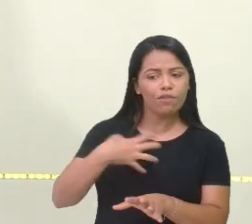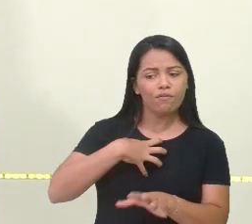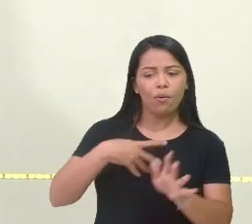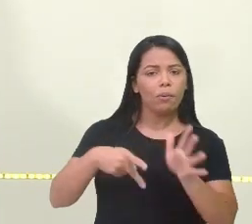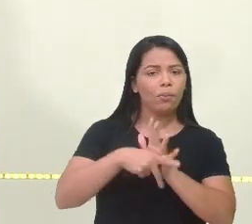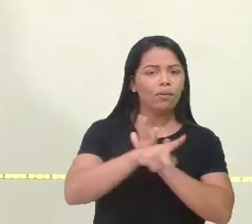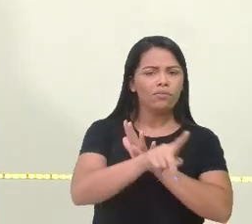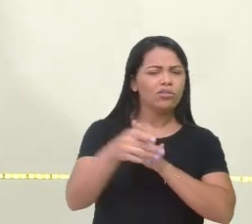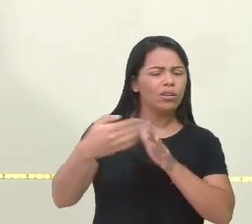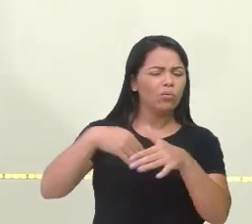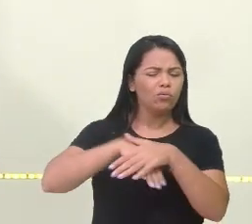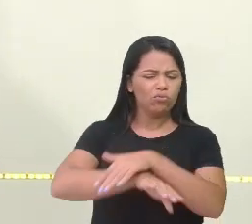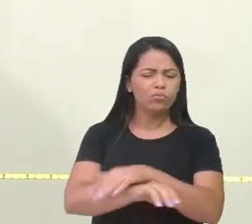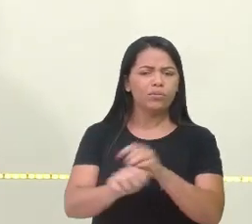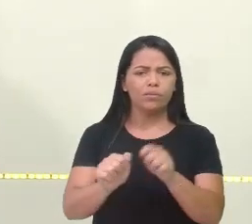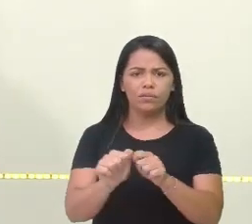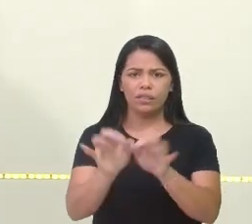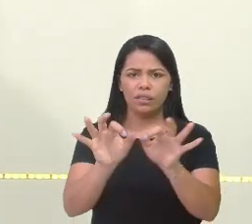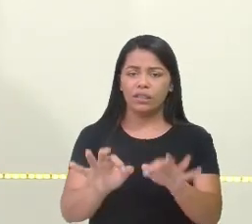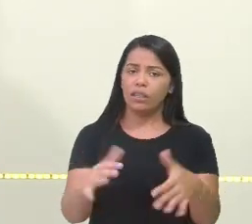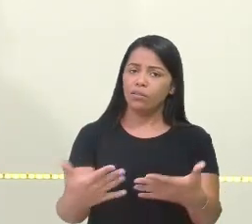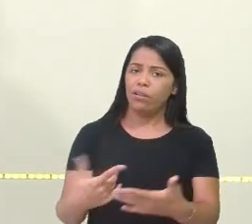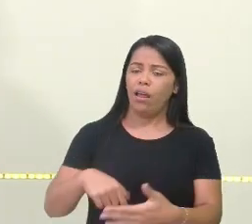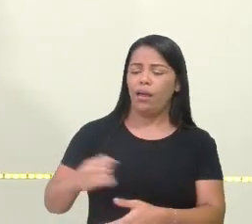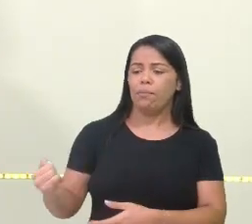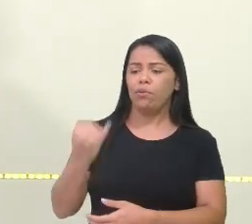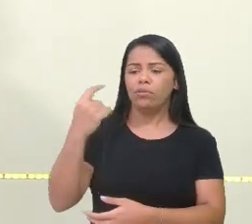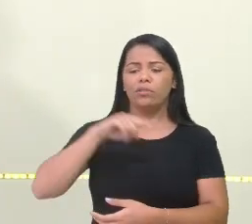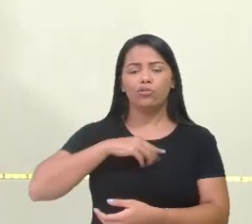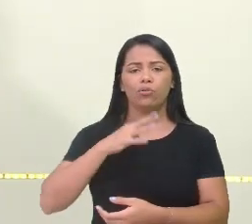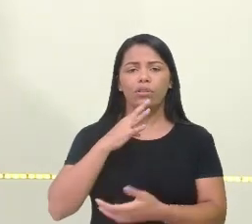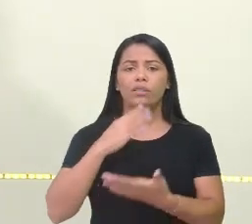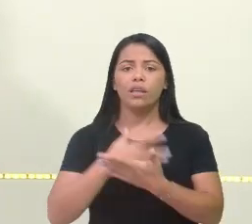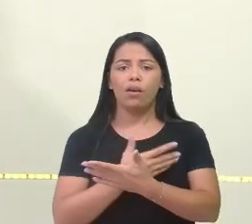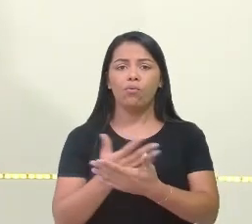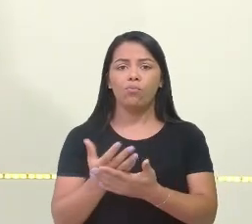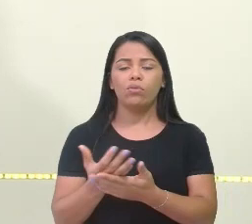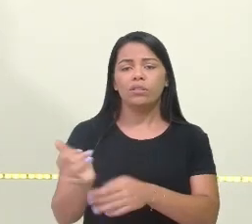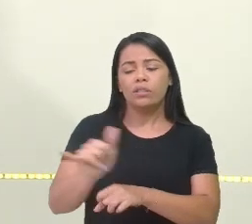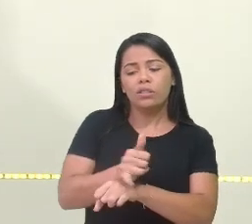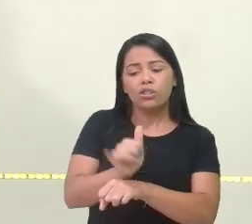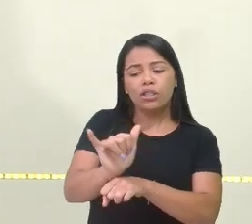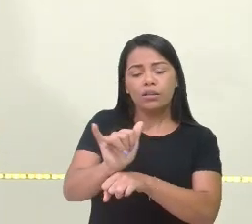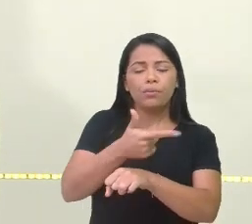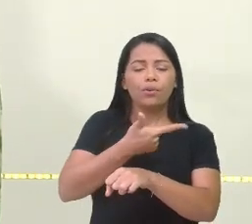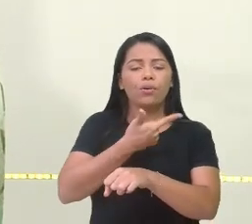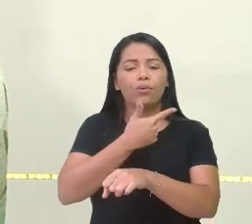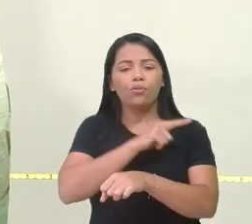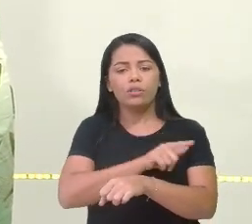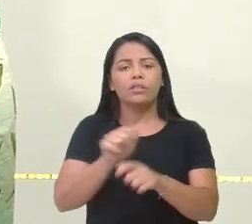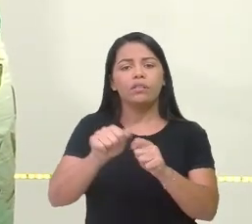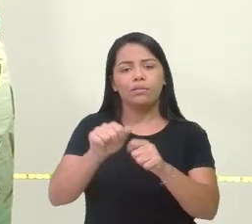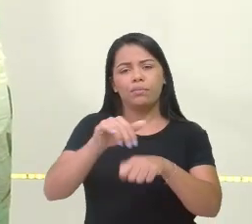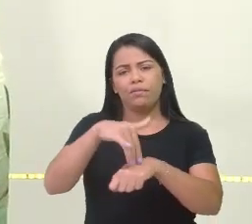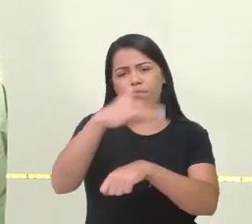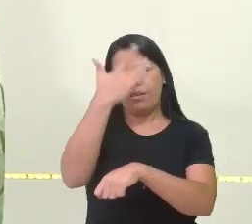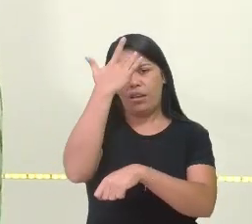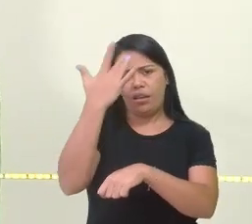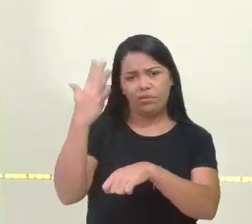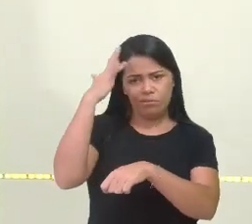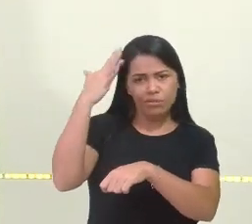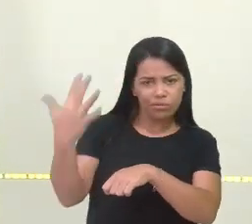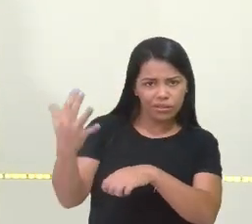resolver. Então, é importante a gente conhecer algumas estratégias pra poder facilitar aí na hora da resolução.